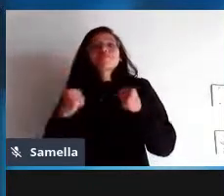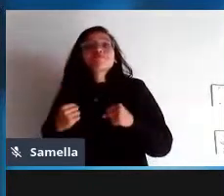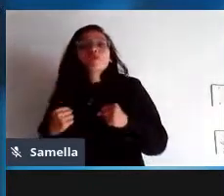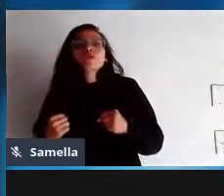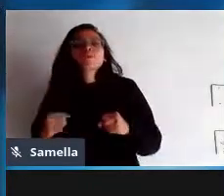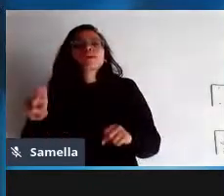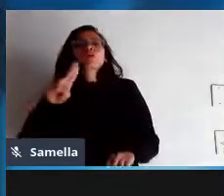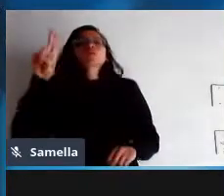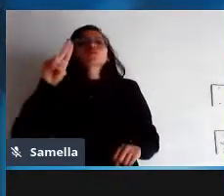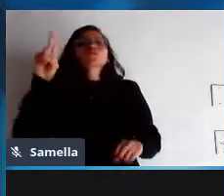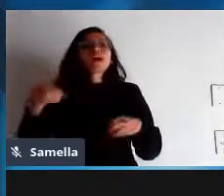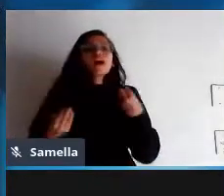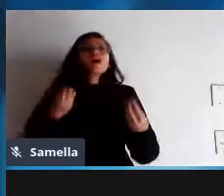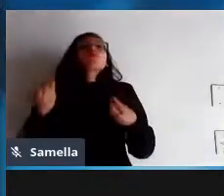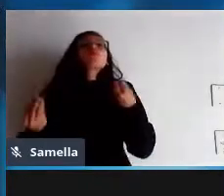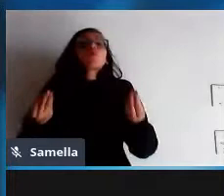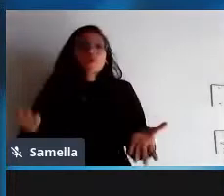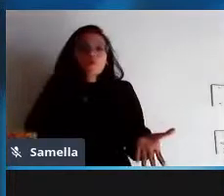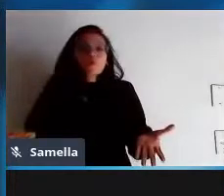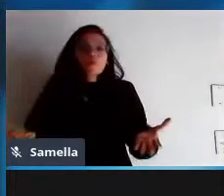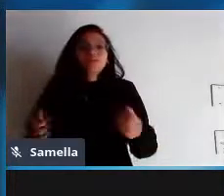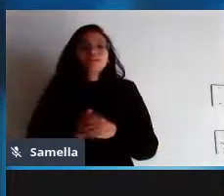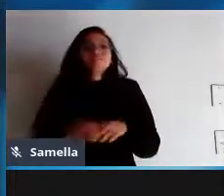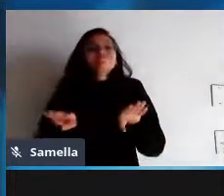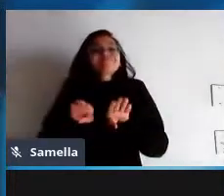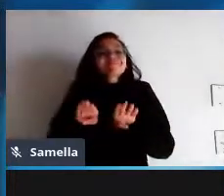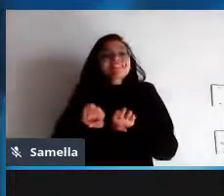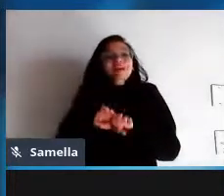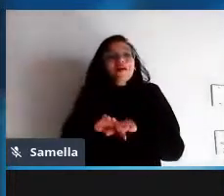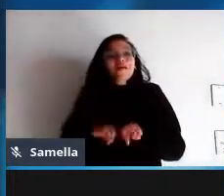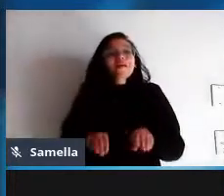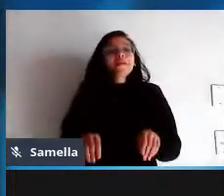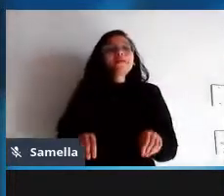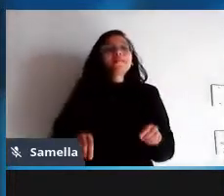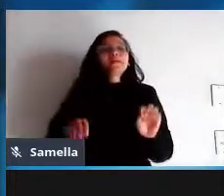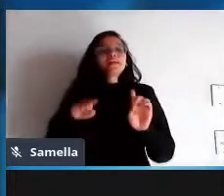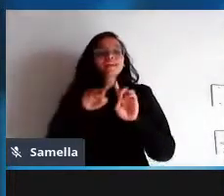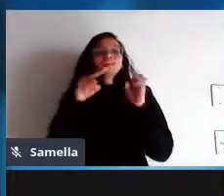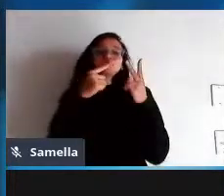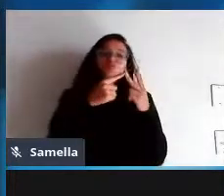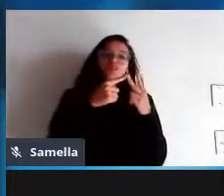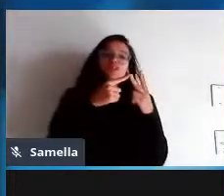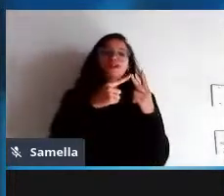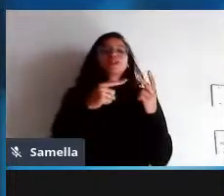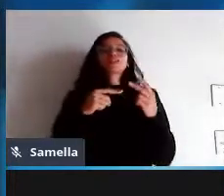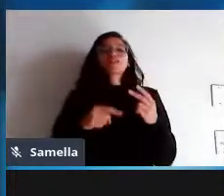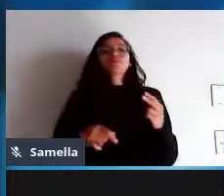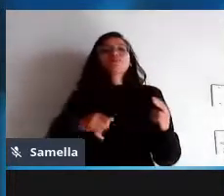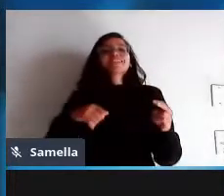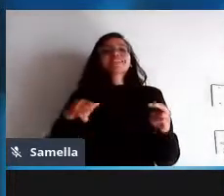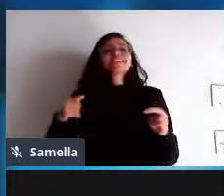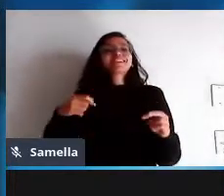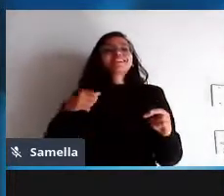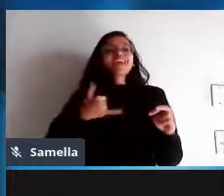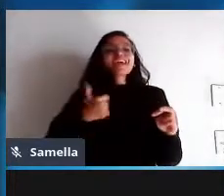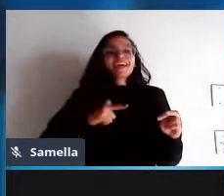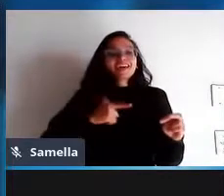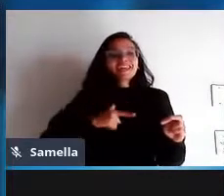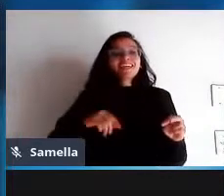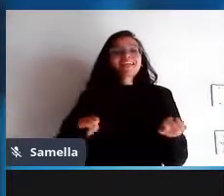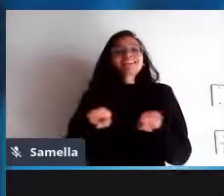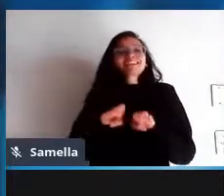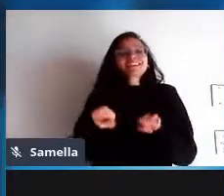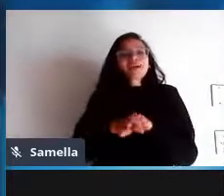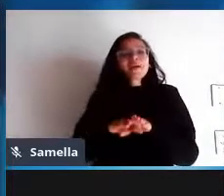ok também do lado movimento social nós temos a defesa da adoção de formatos